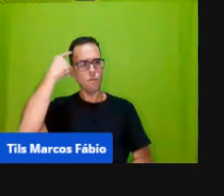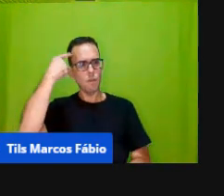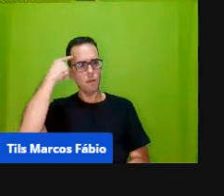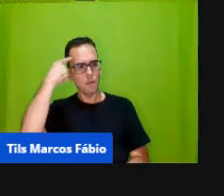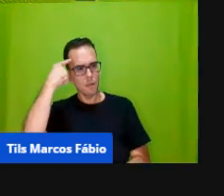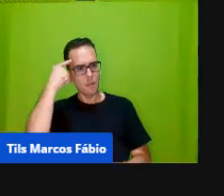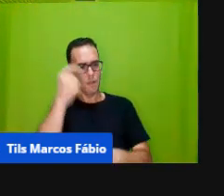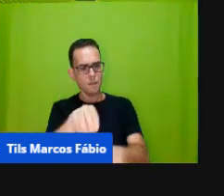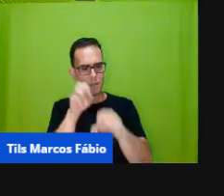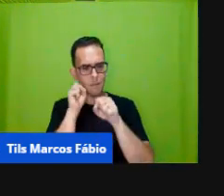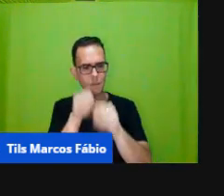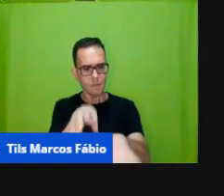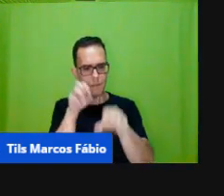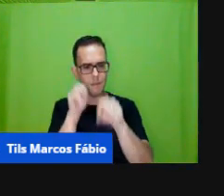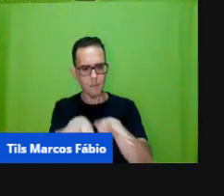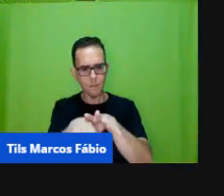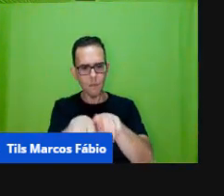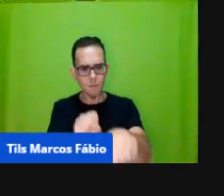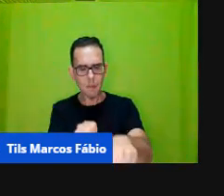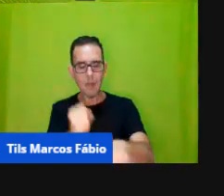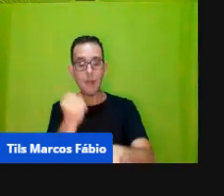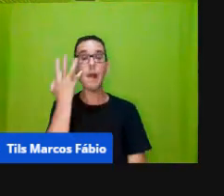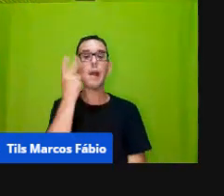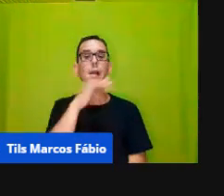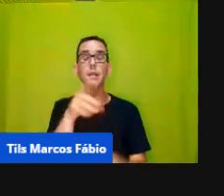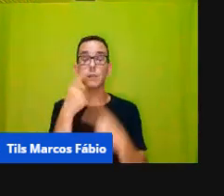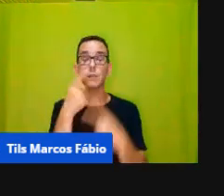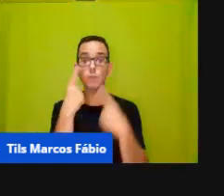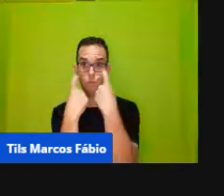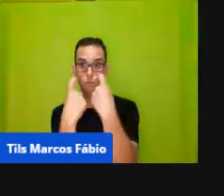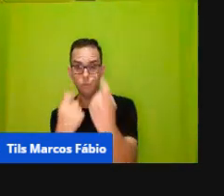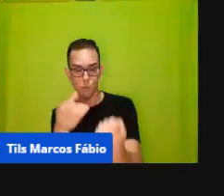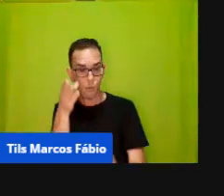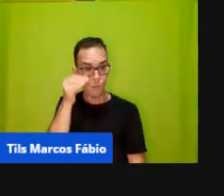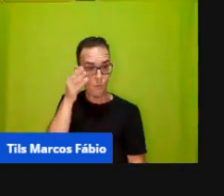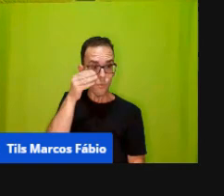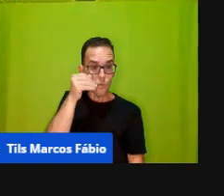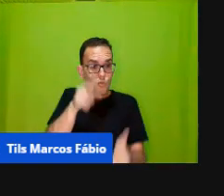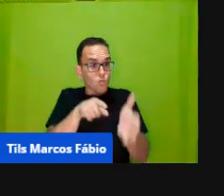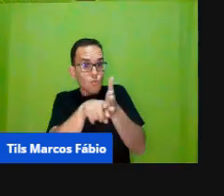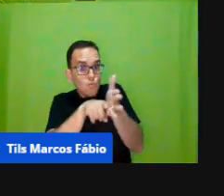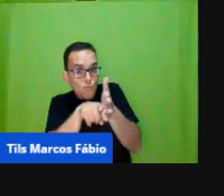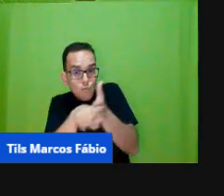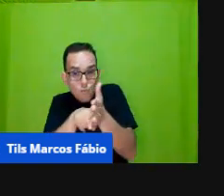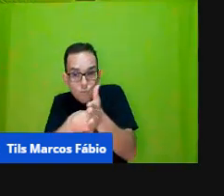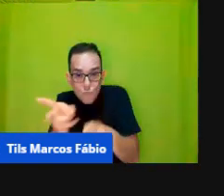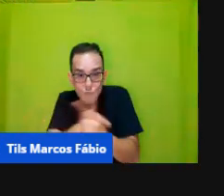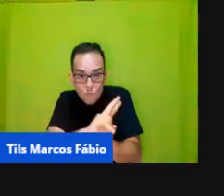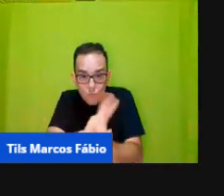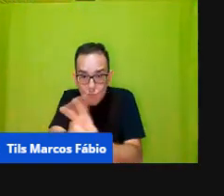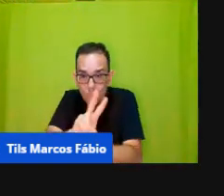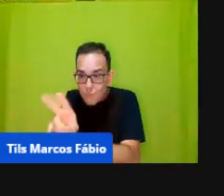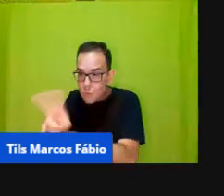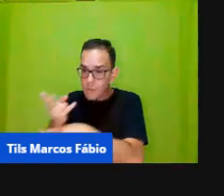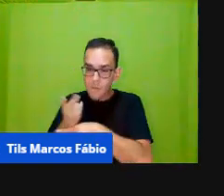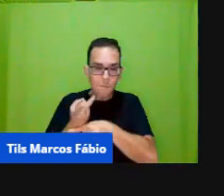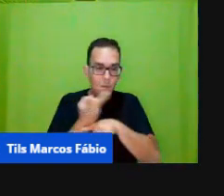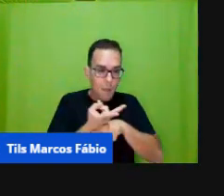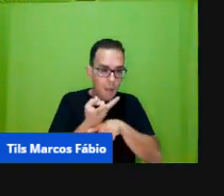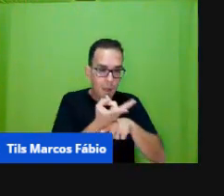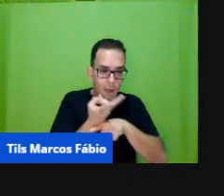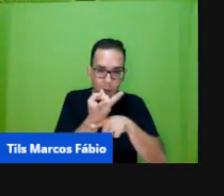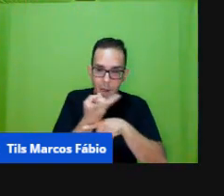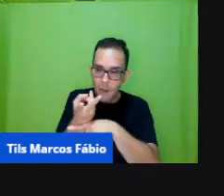formar crianças, né, curiosas, investigativas, né, que vão em busca de